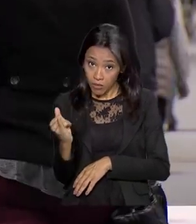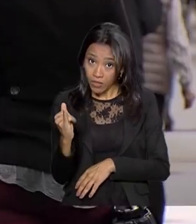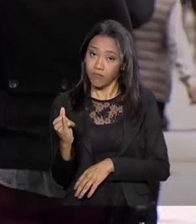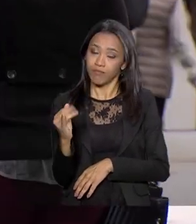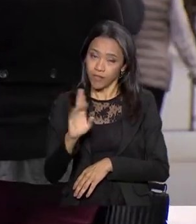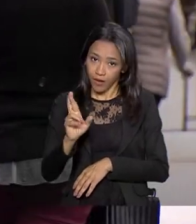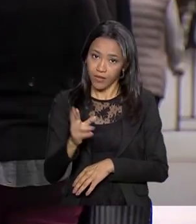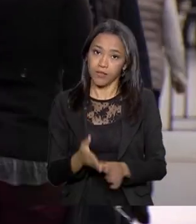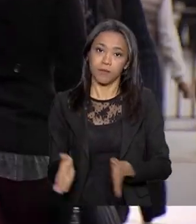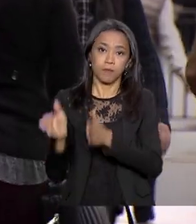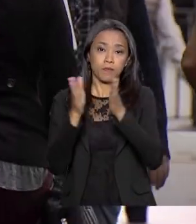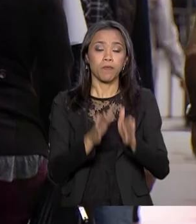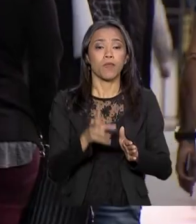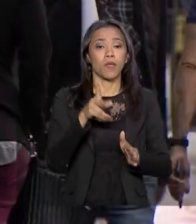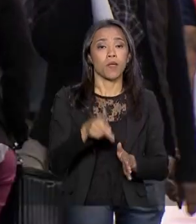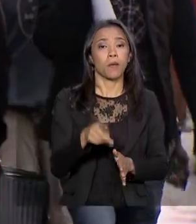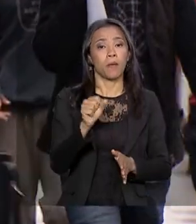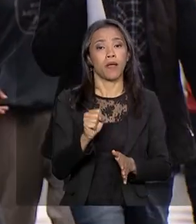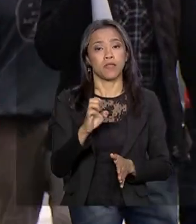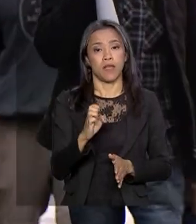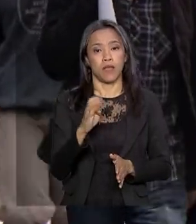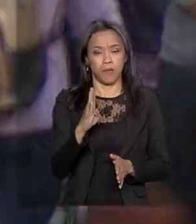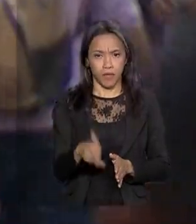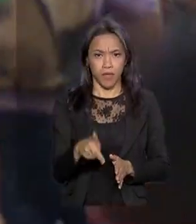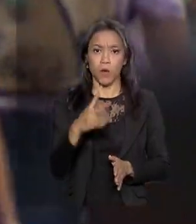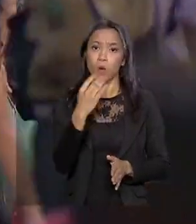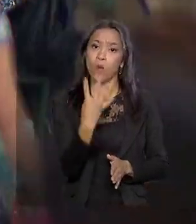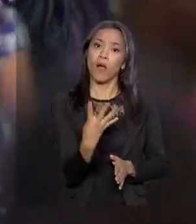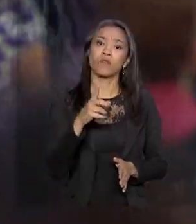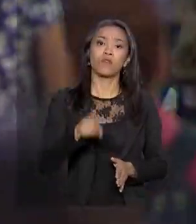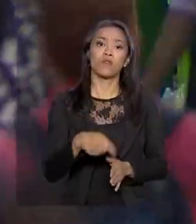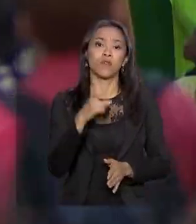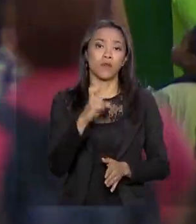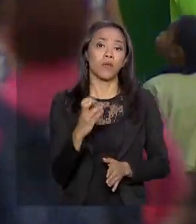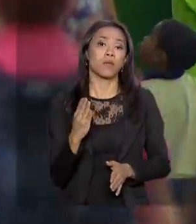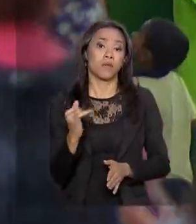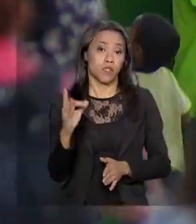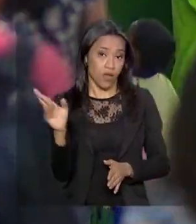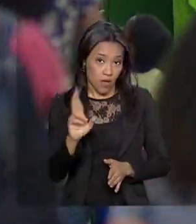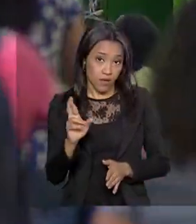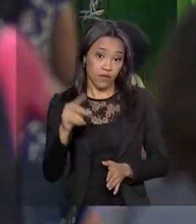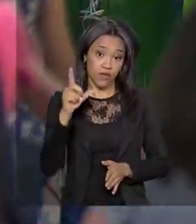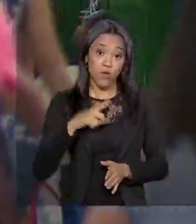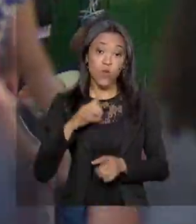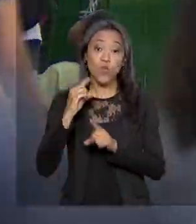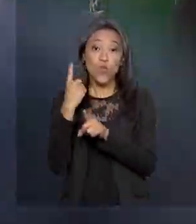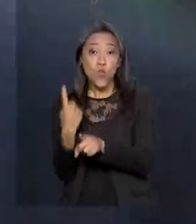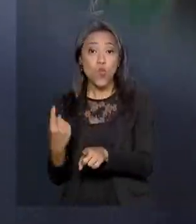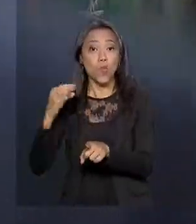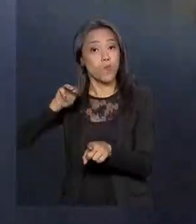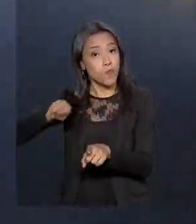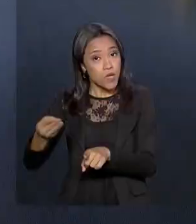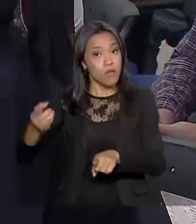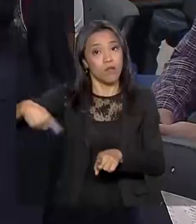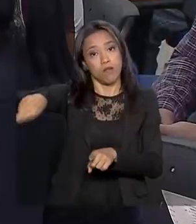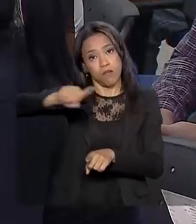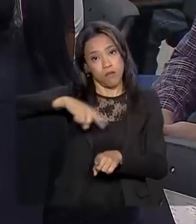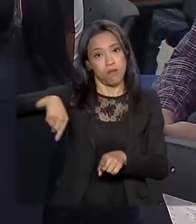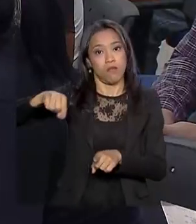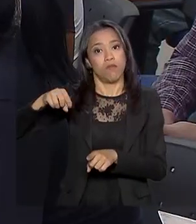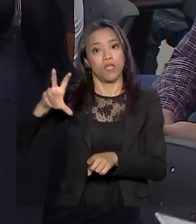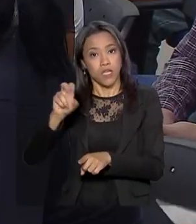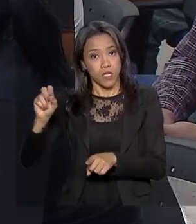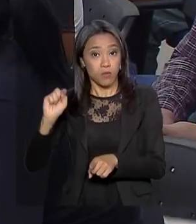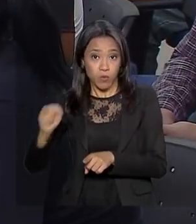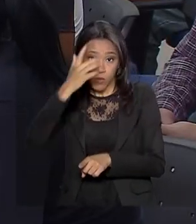No caso do PASEP, são 4 bilhões e meio de reais disponíveis para 1 milhão e meio de cotistas. Uma